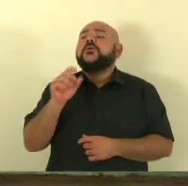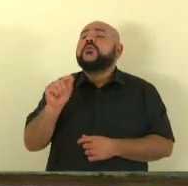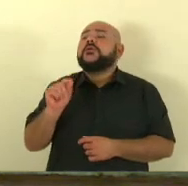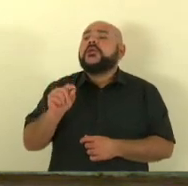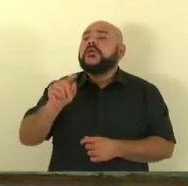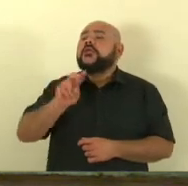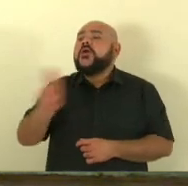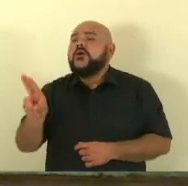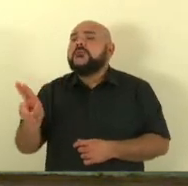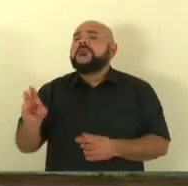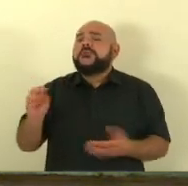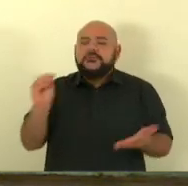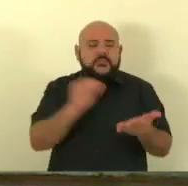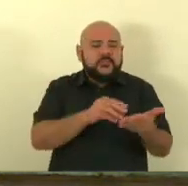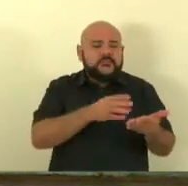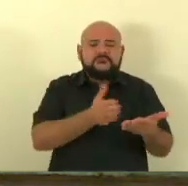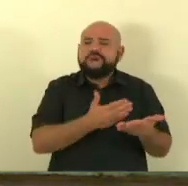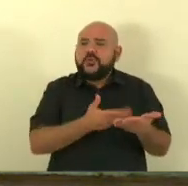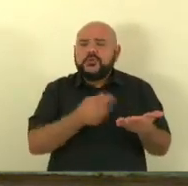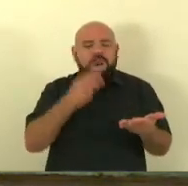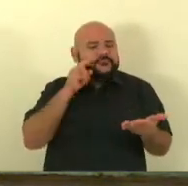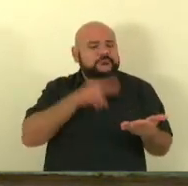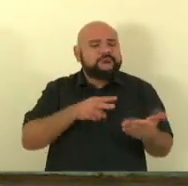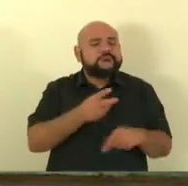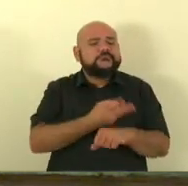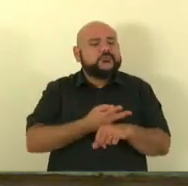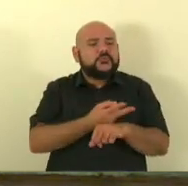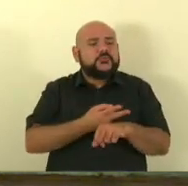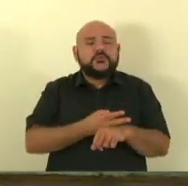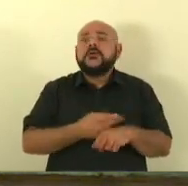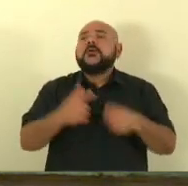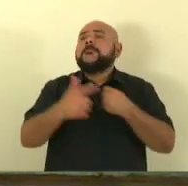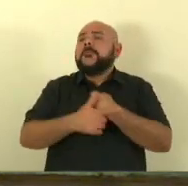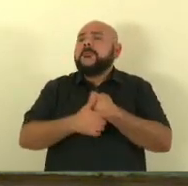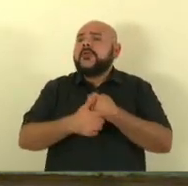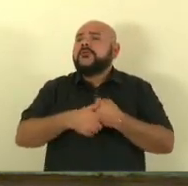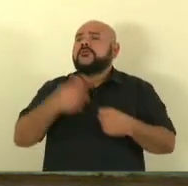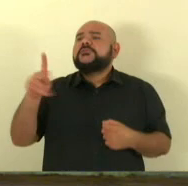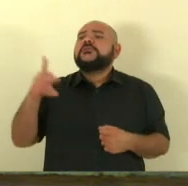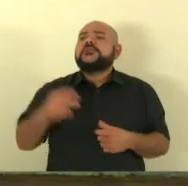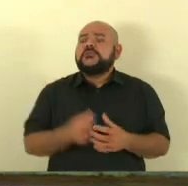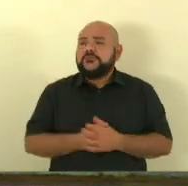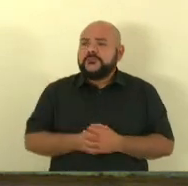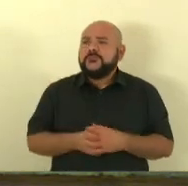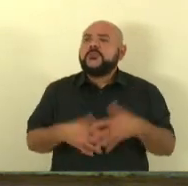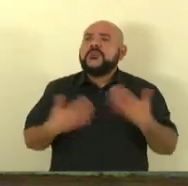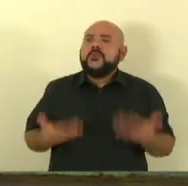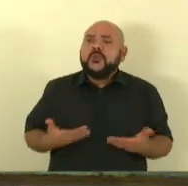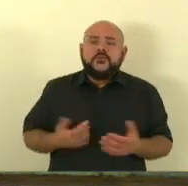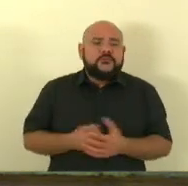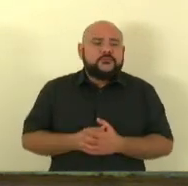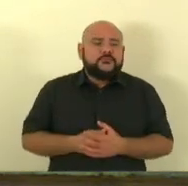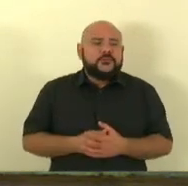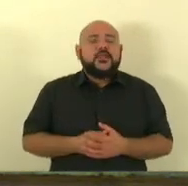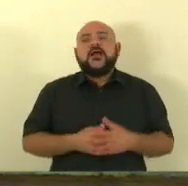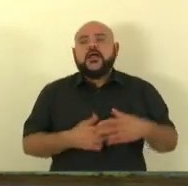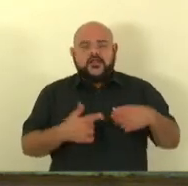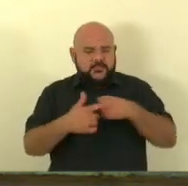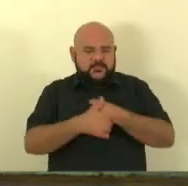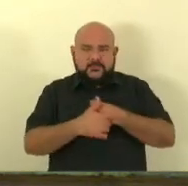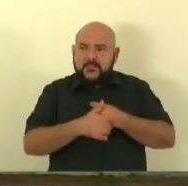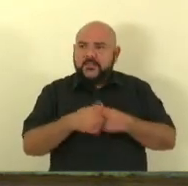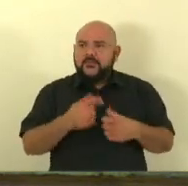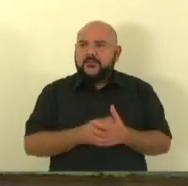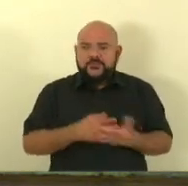a função que vocês passaram passamos em perito aí tem um